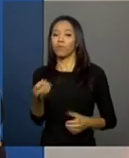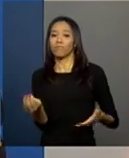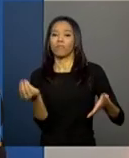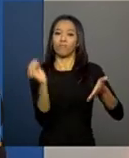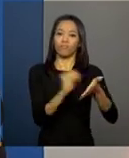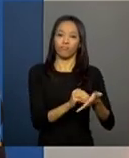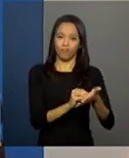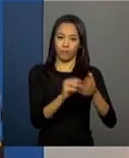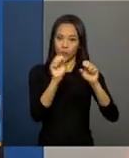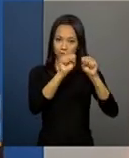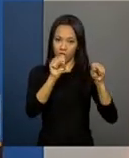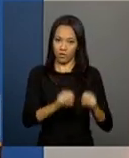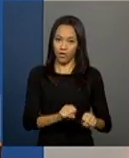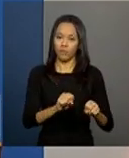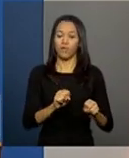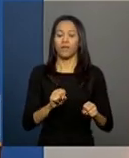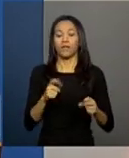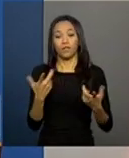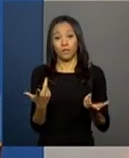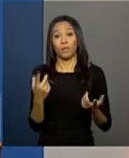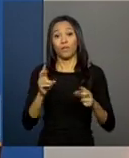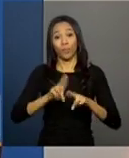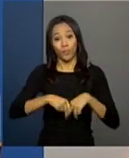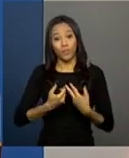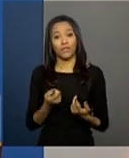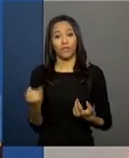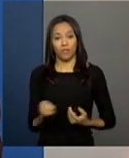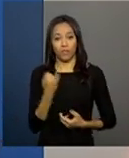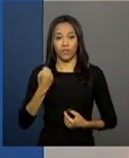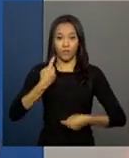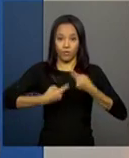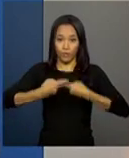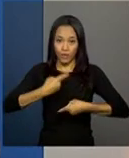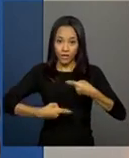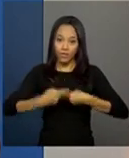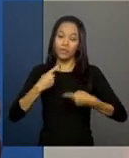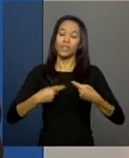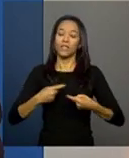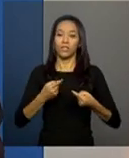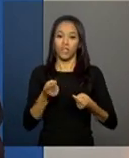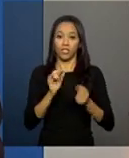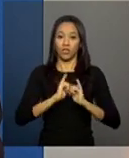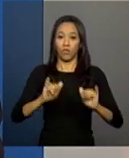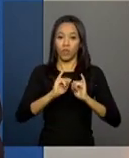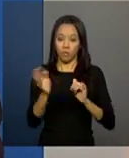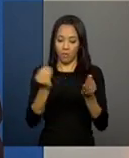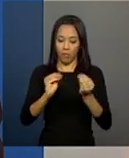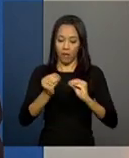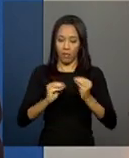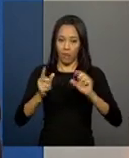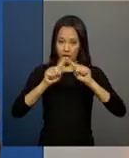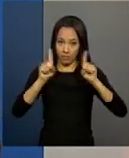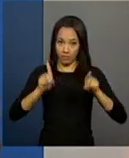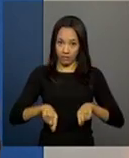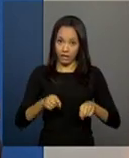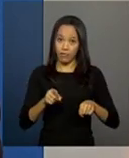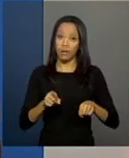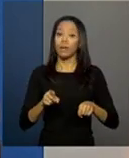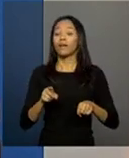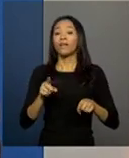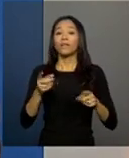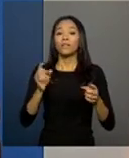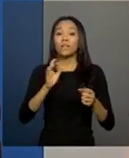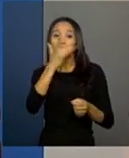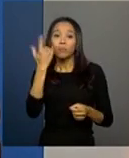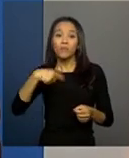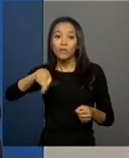questão de ter essa política de cadastro de pessoas, algo que eu não tinha comentado, que não é muito inteligente